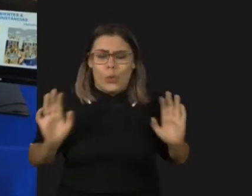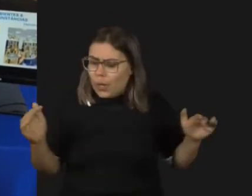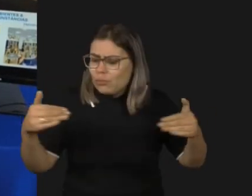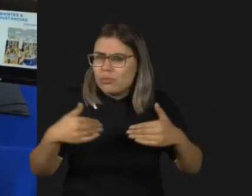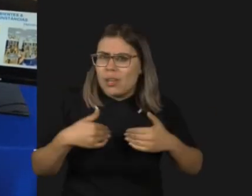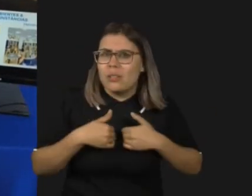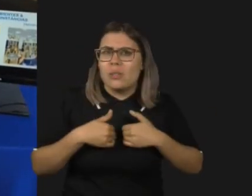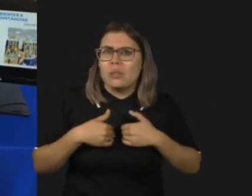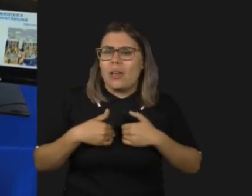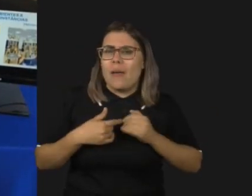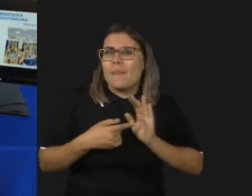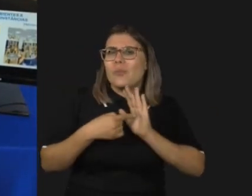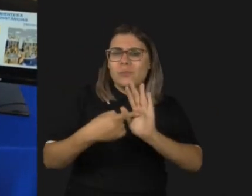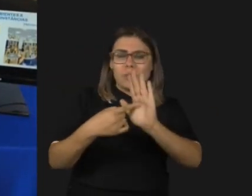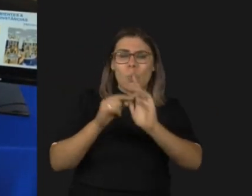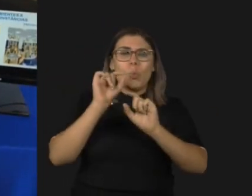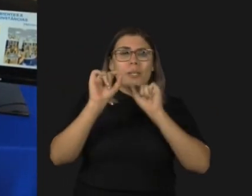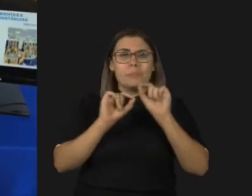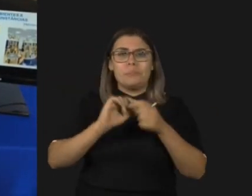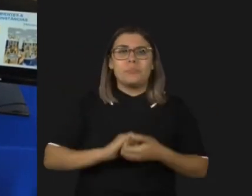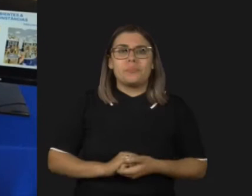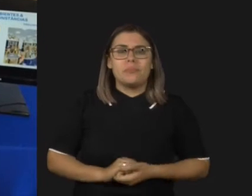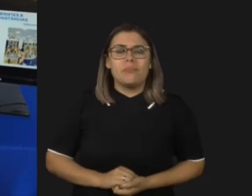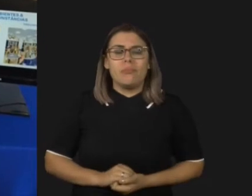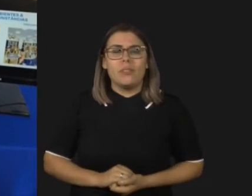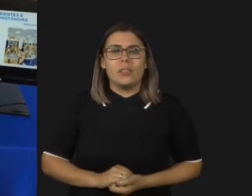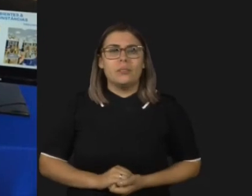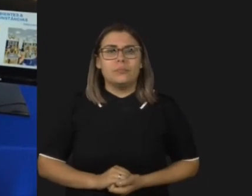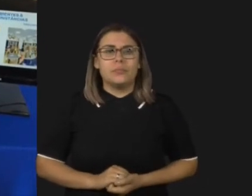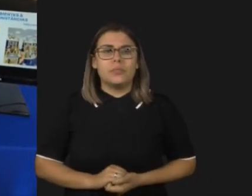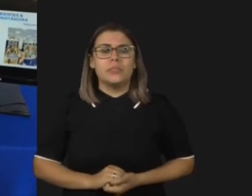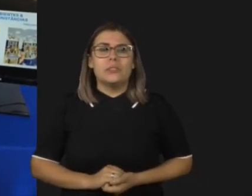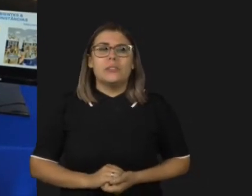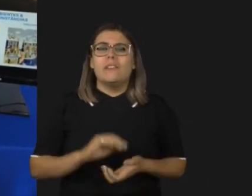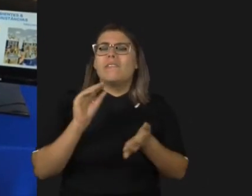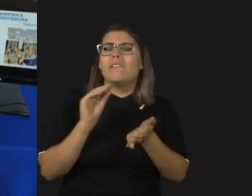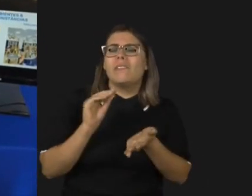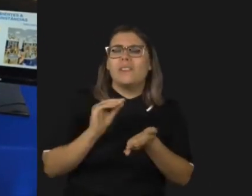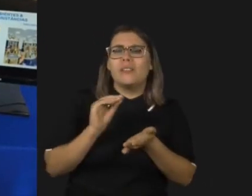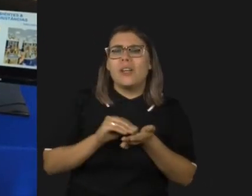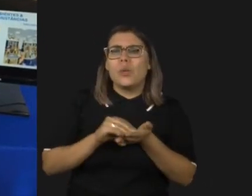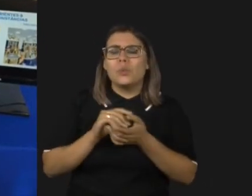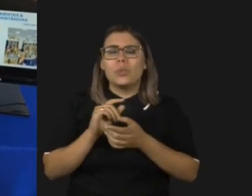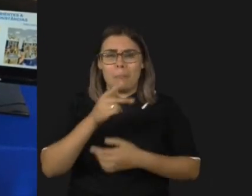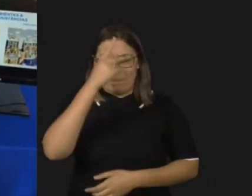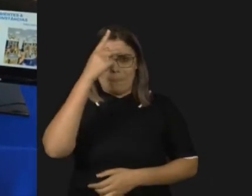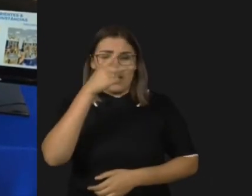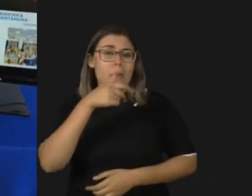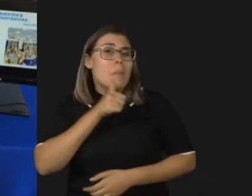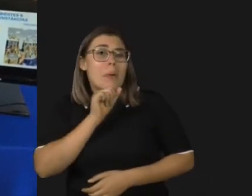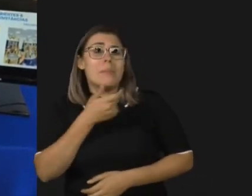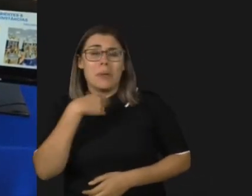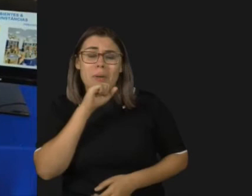ambientes e circunstâncias da vida, havendo uma piora dentro do espectro. Por causa disso, muitos pais, muitas mães não